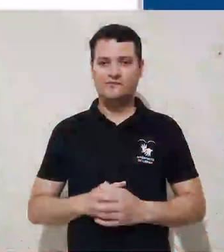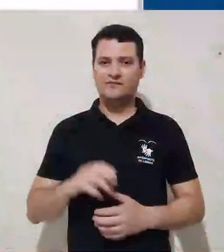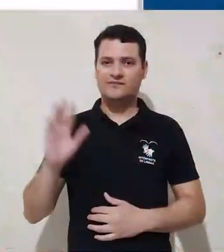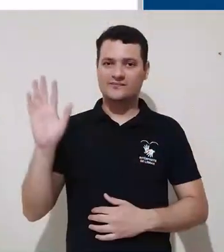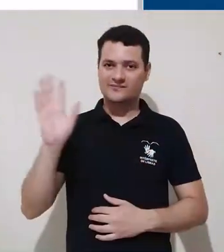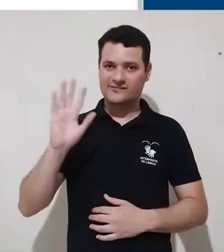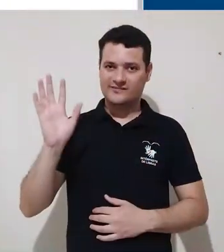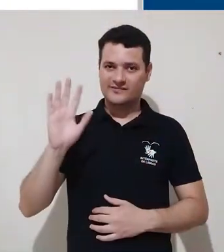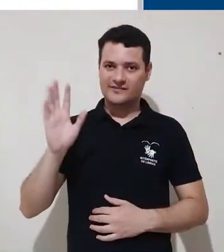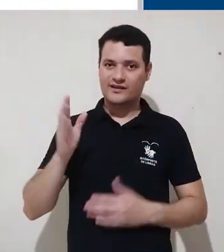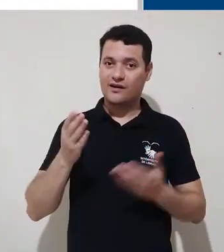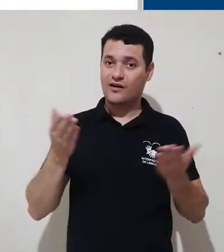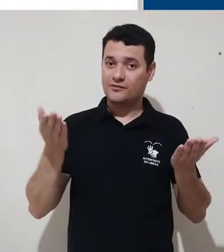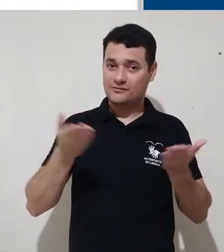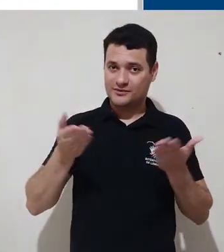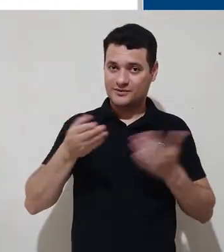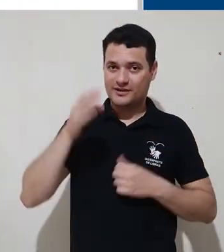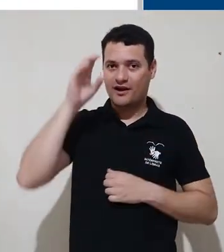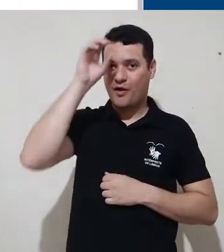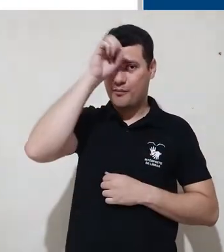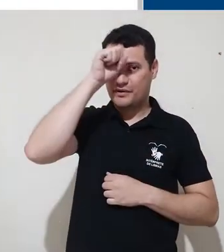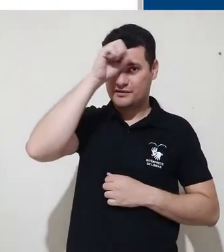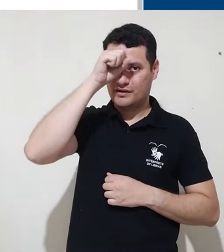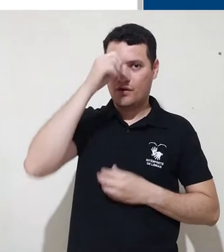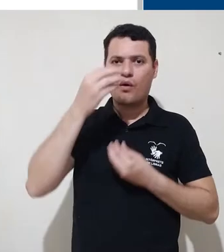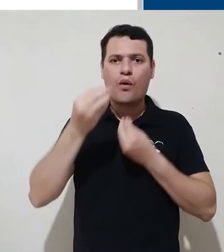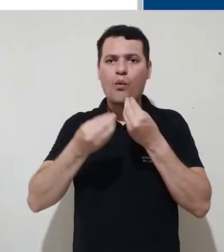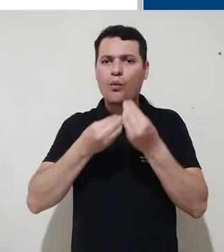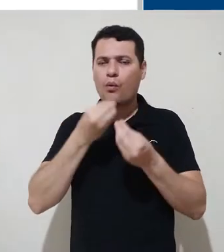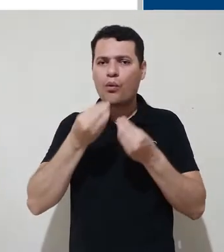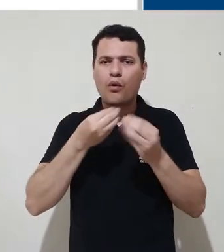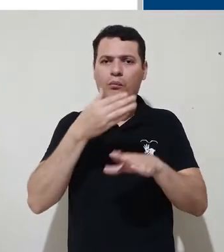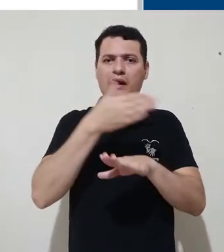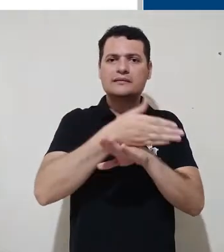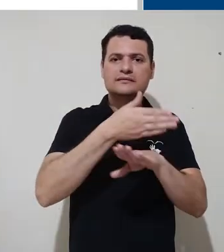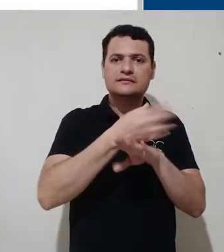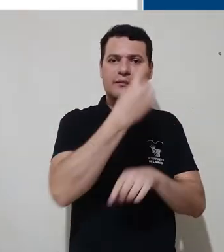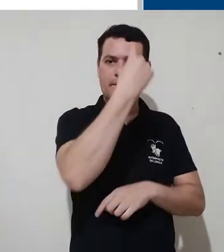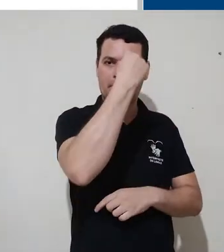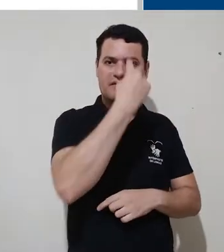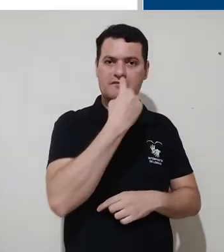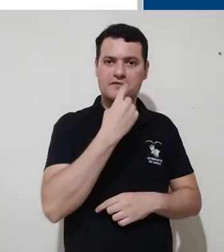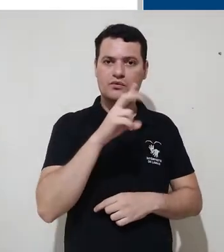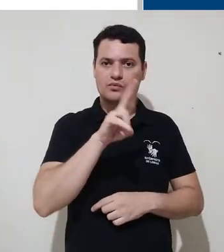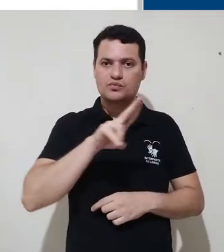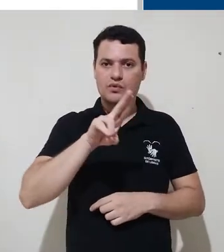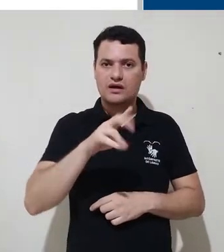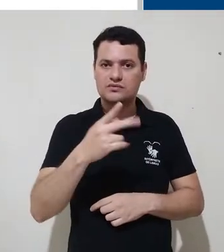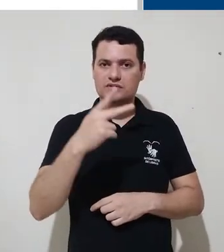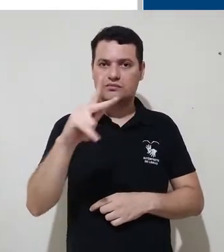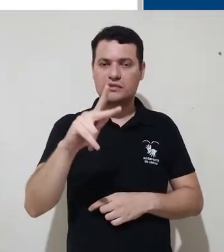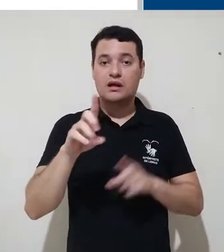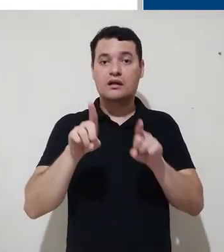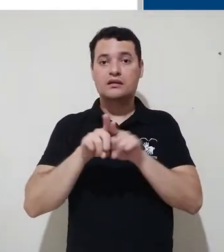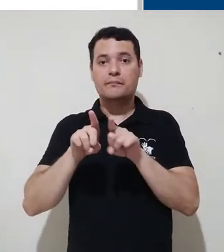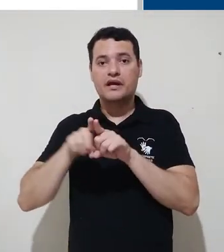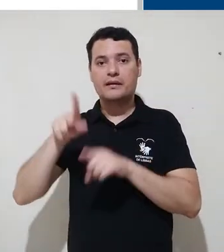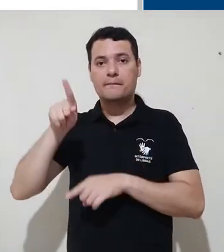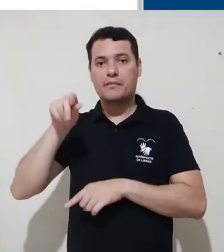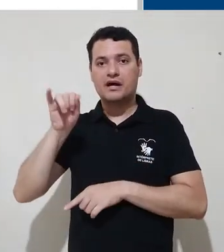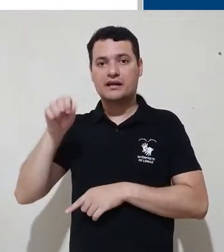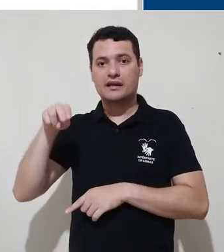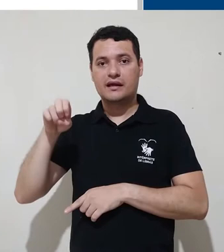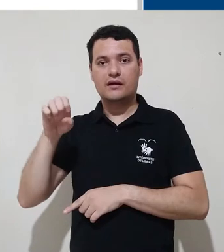Olá, hoje vamos aprender como acessar o perfil do usuário e o painel do